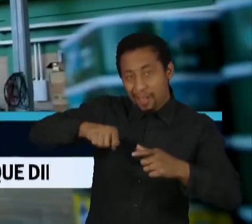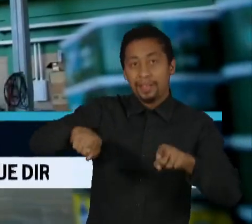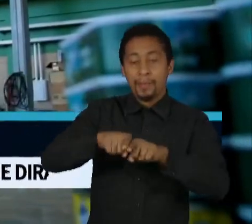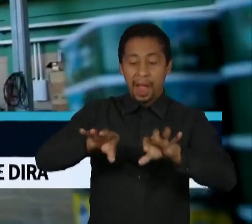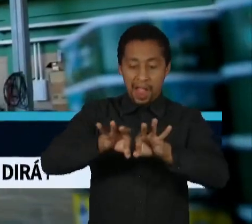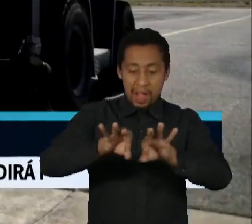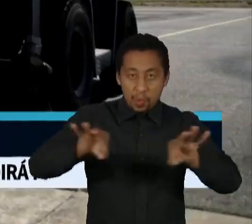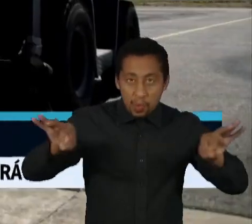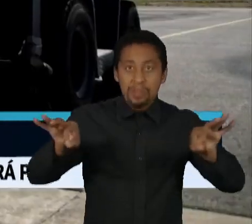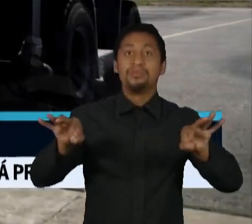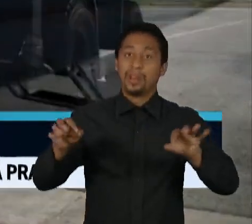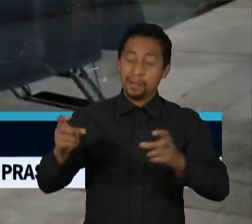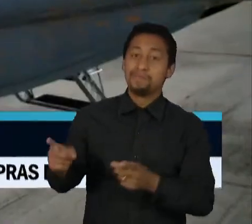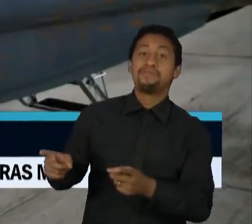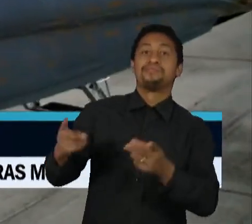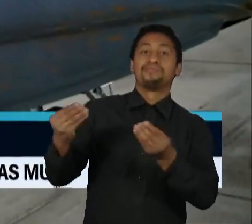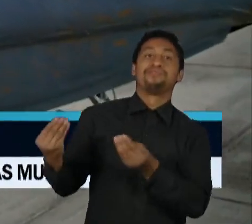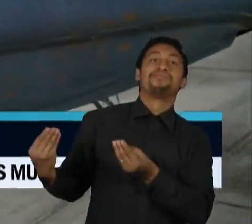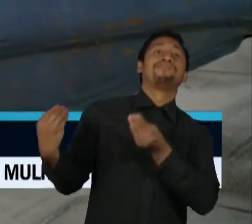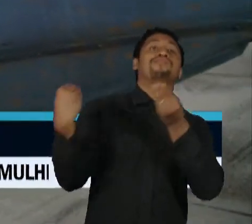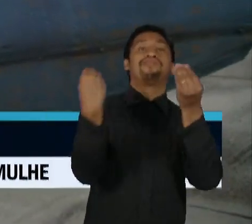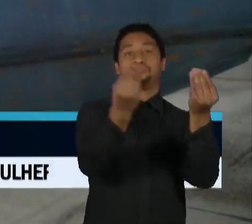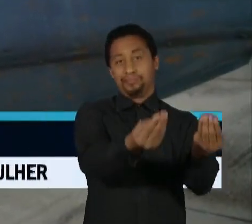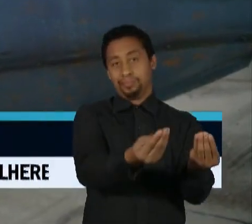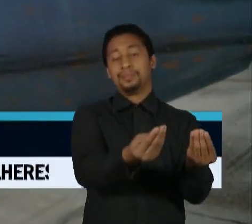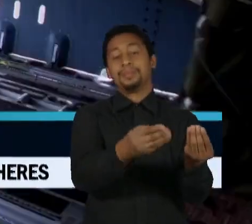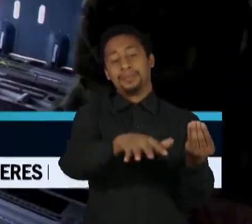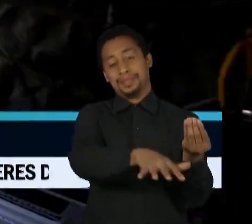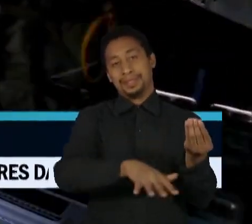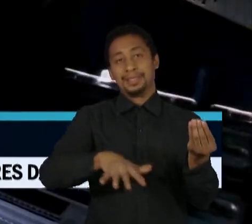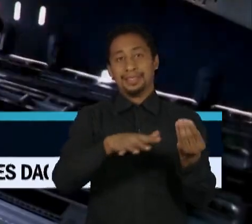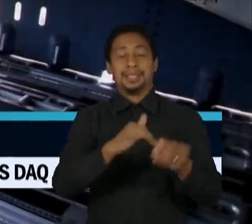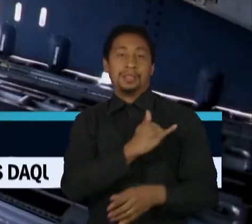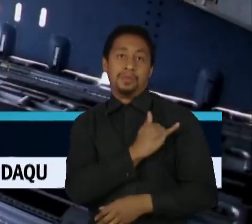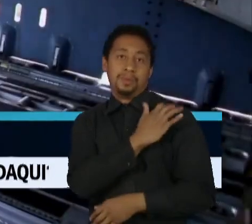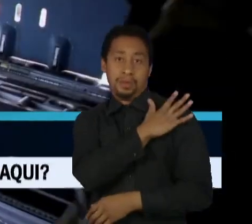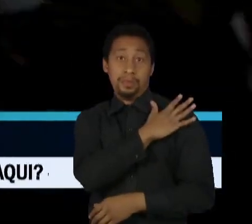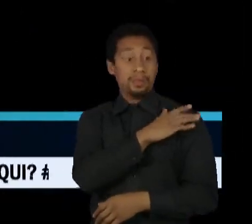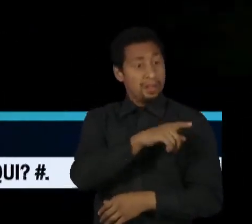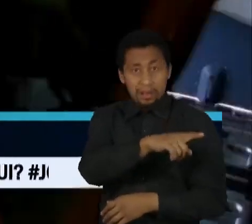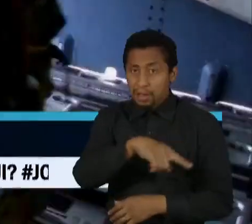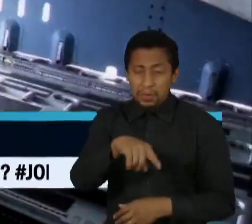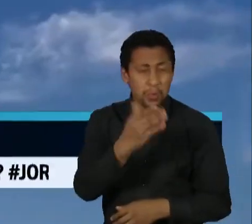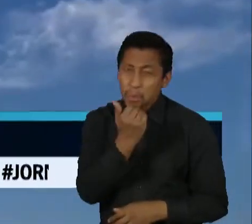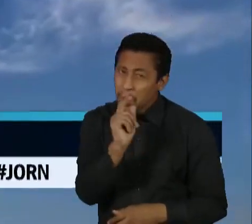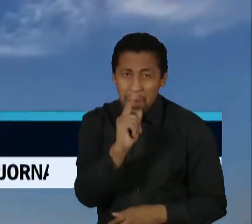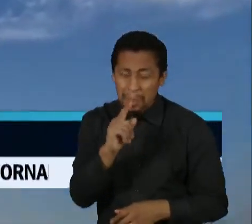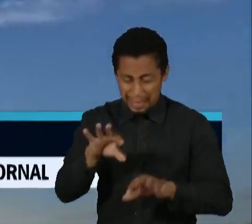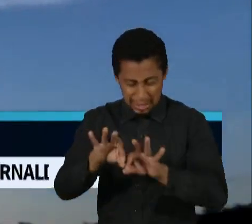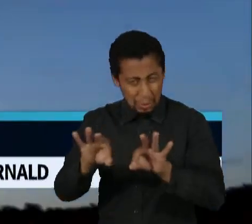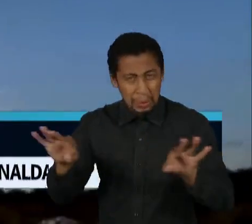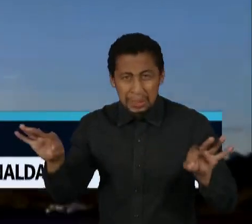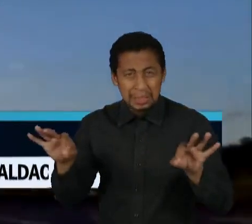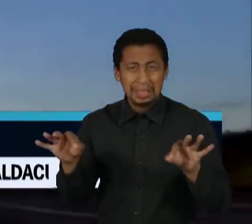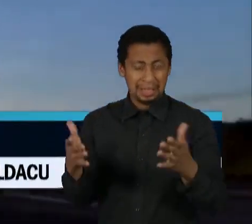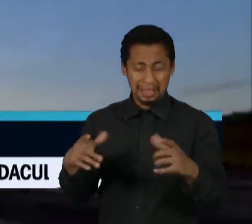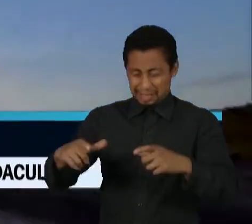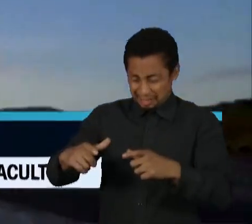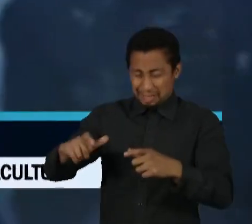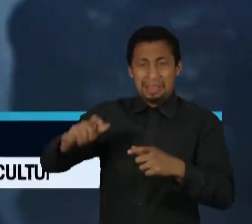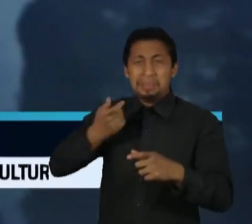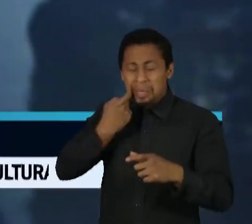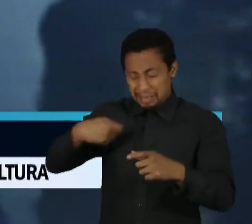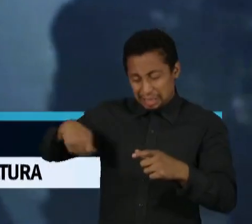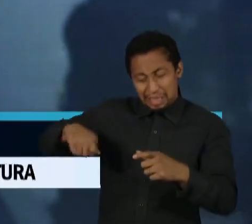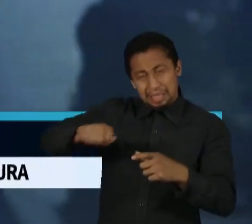serem enviadas ao território Yanomami. Os itens também não fazem parte da dieta dos indígenas e não foram totalmente entregues.